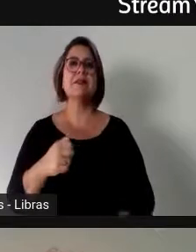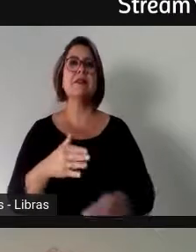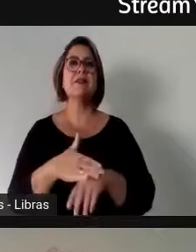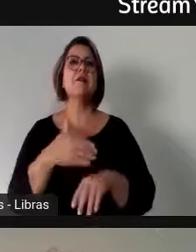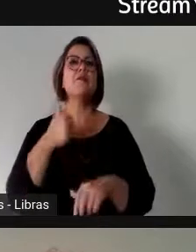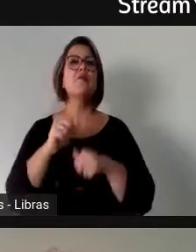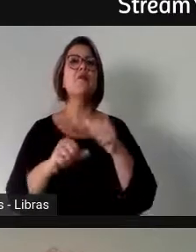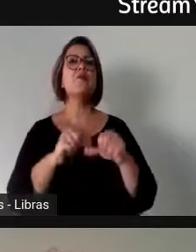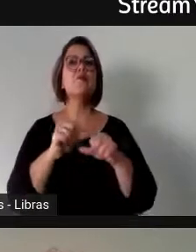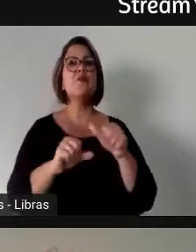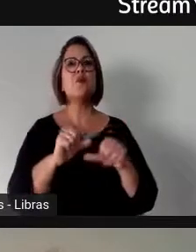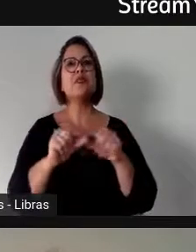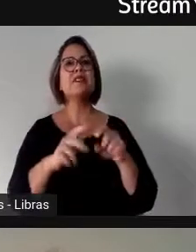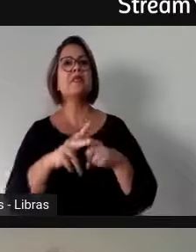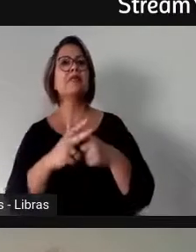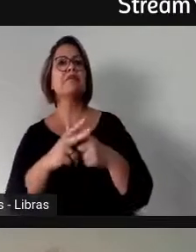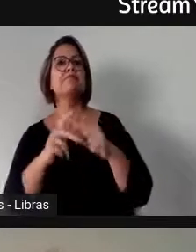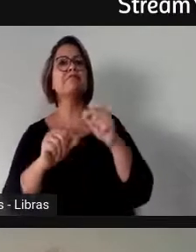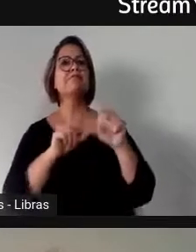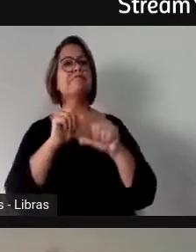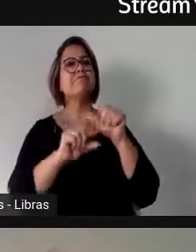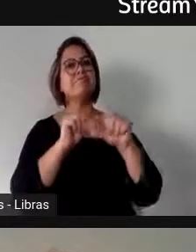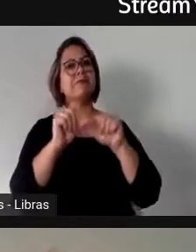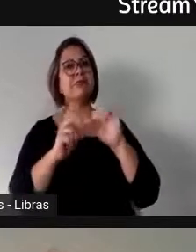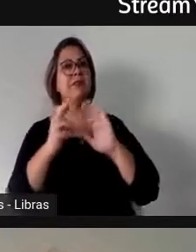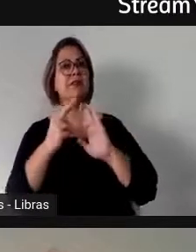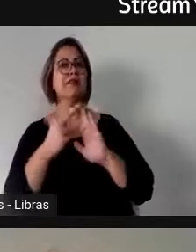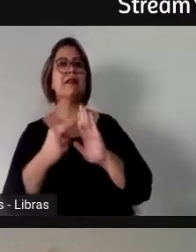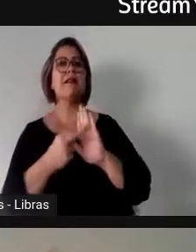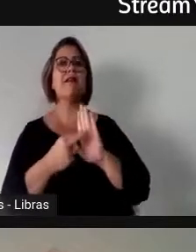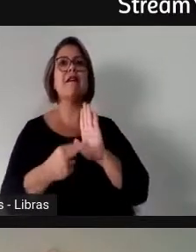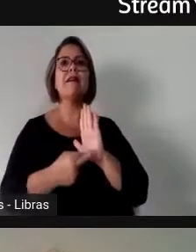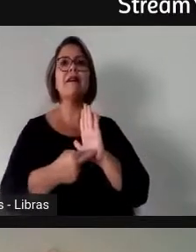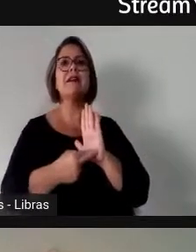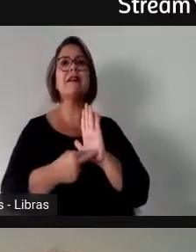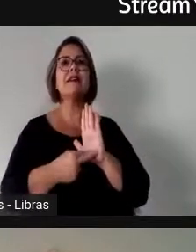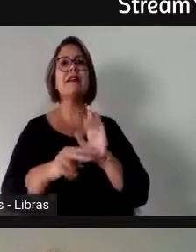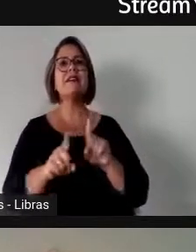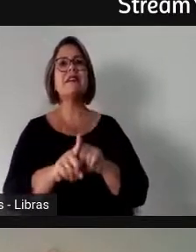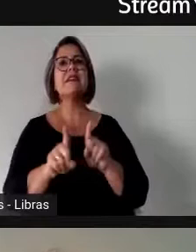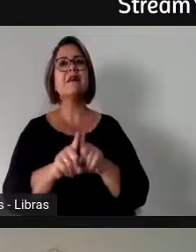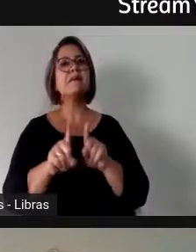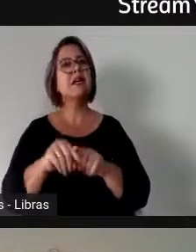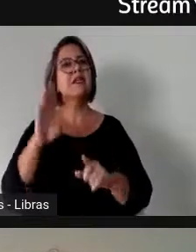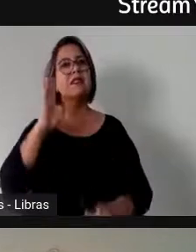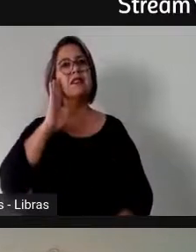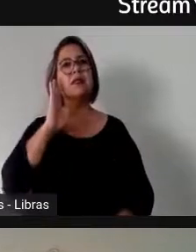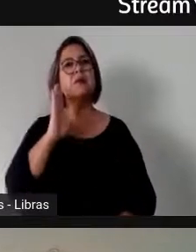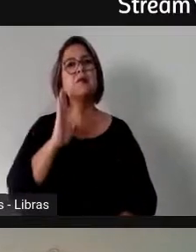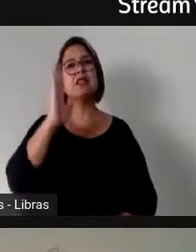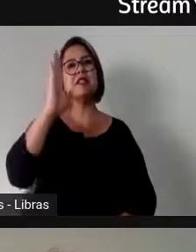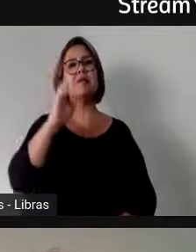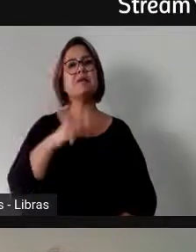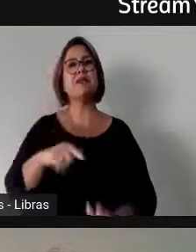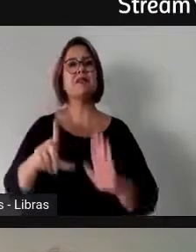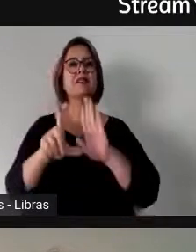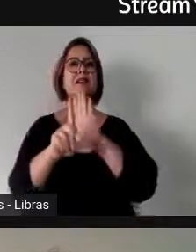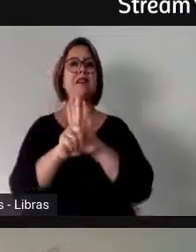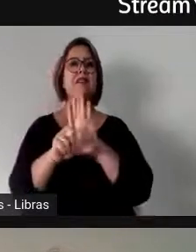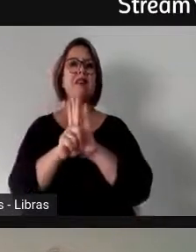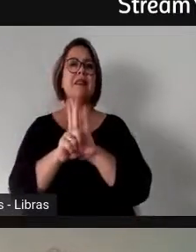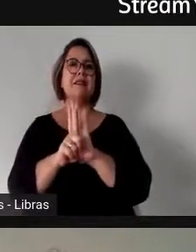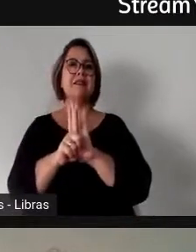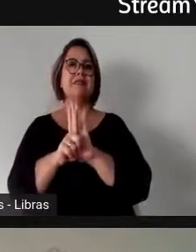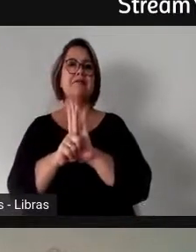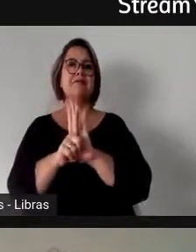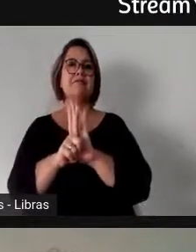algumas alterações e algumas regras. Mas o ponto de partida crucial, a lei fundamental está escrita. Ou